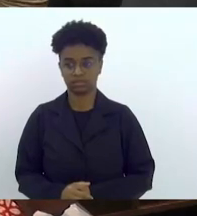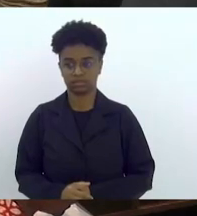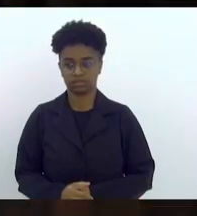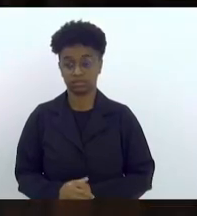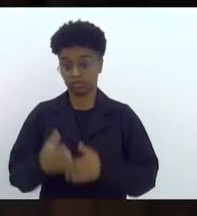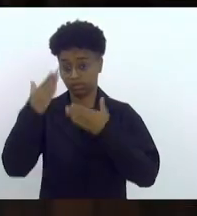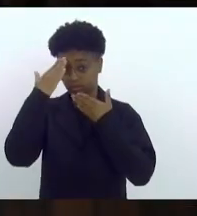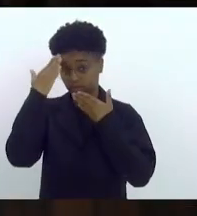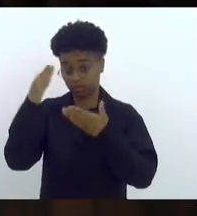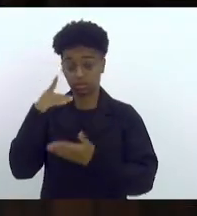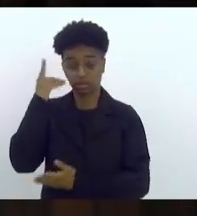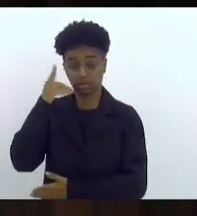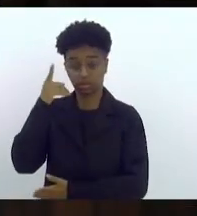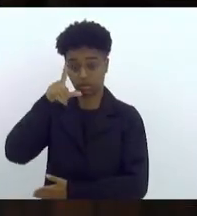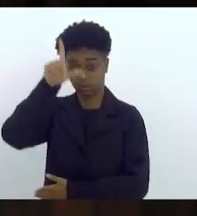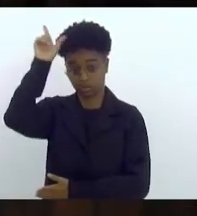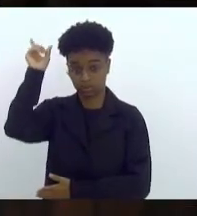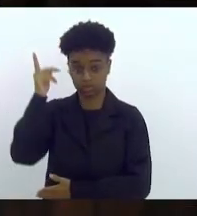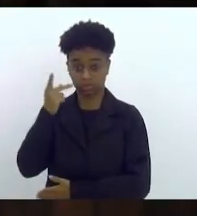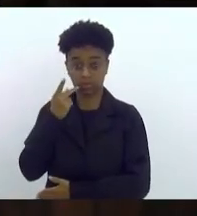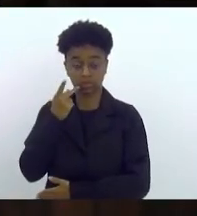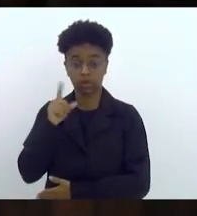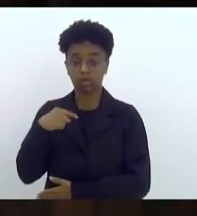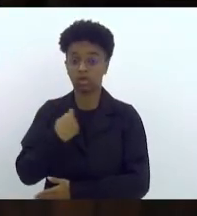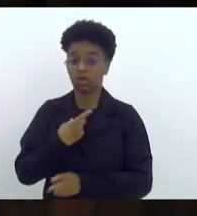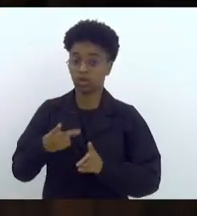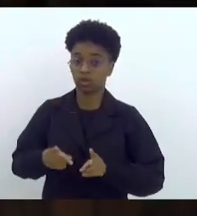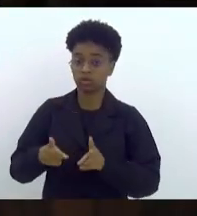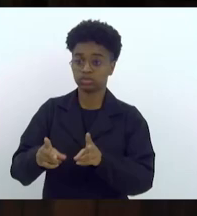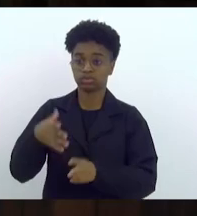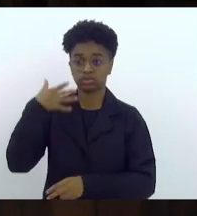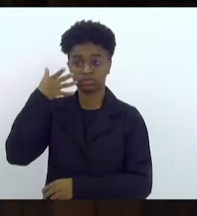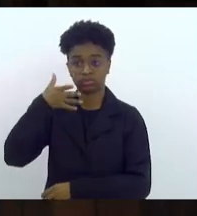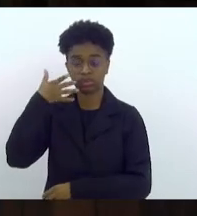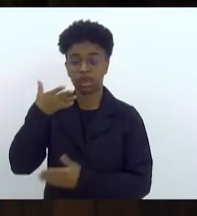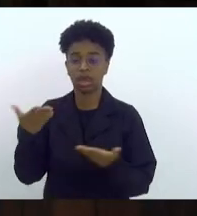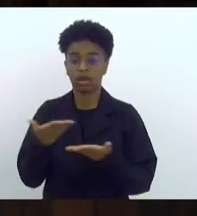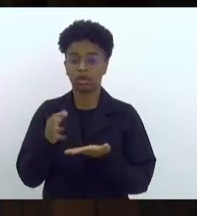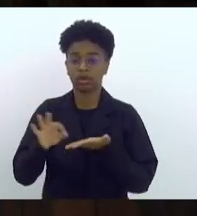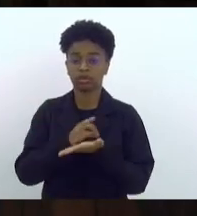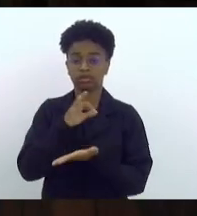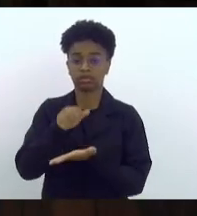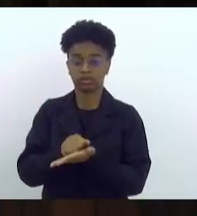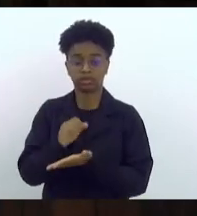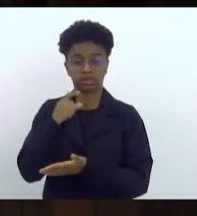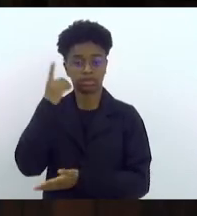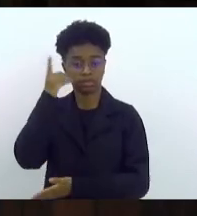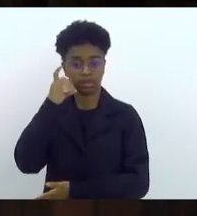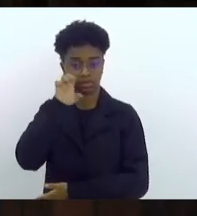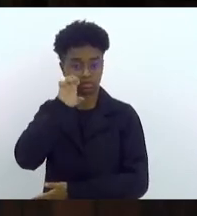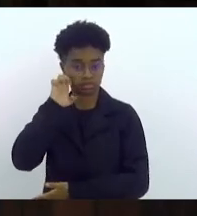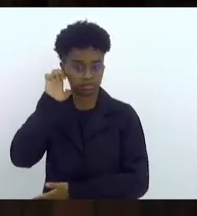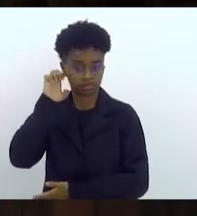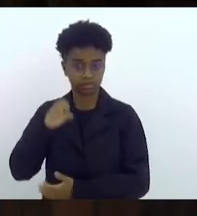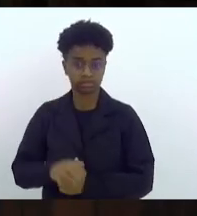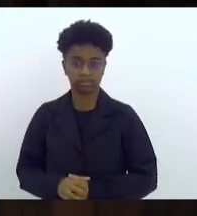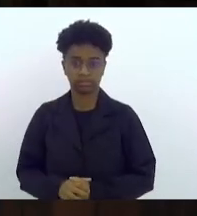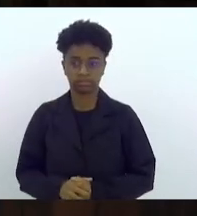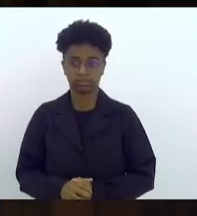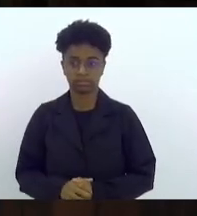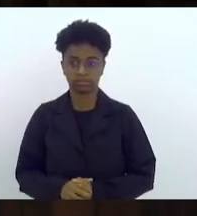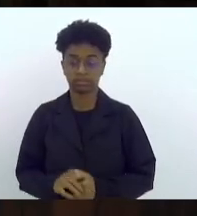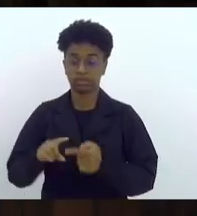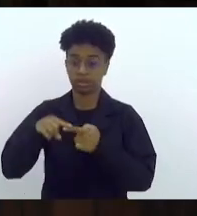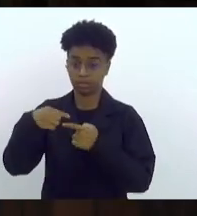Obrigado, deputado Luiz Paulo. Vamos dar sequência aqui às nossas falas. A próxima deputada Élica Takimoto prepara a